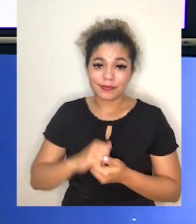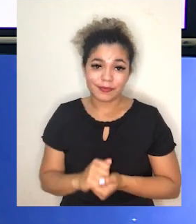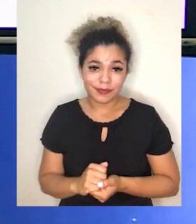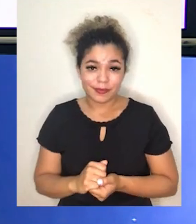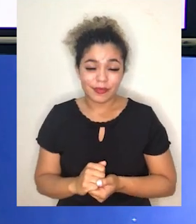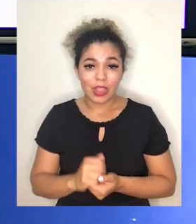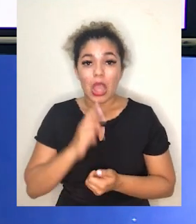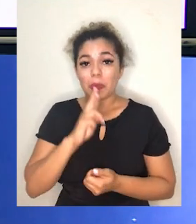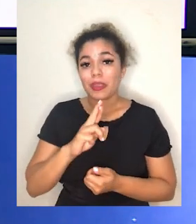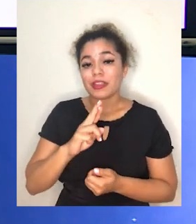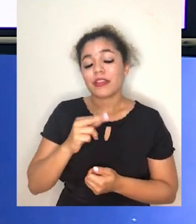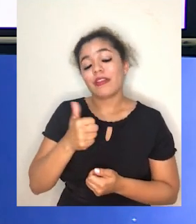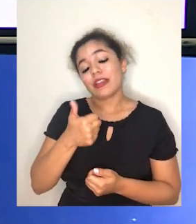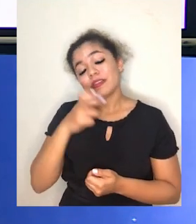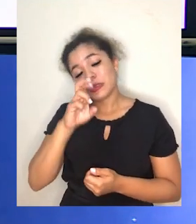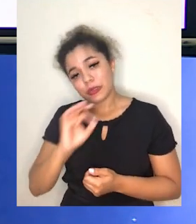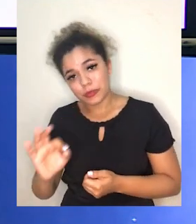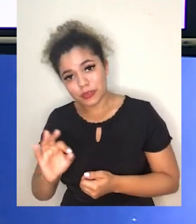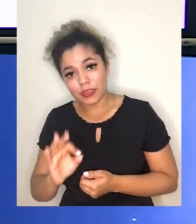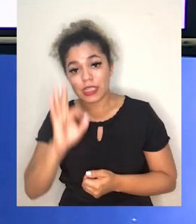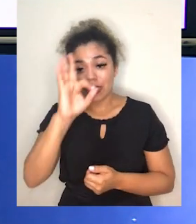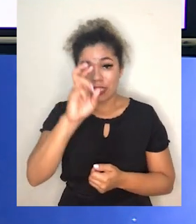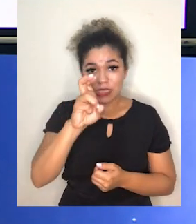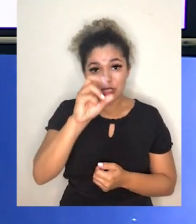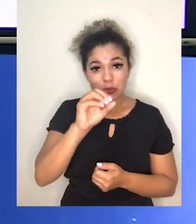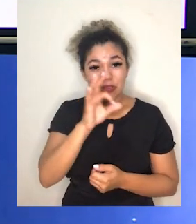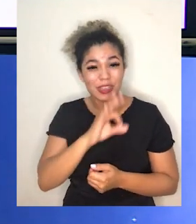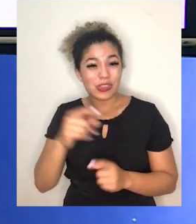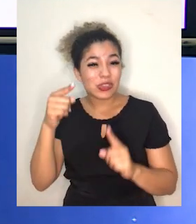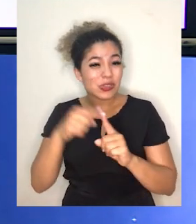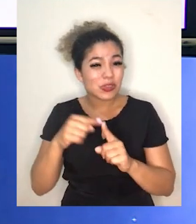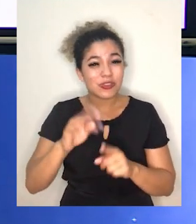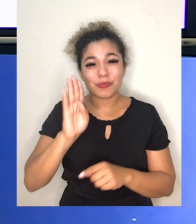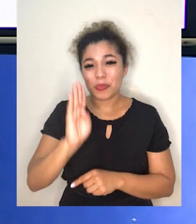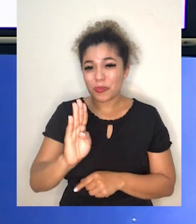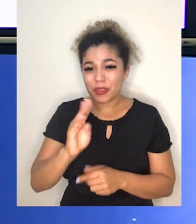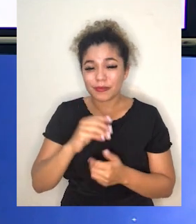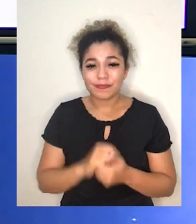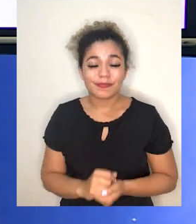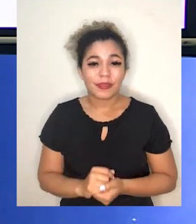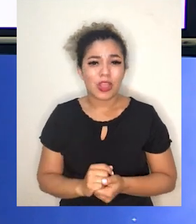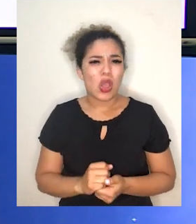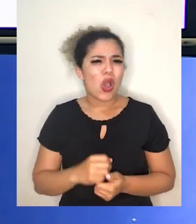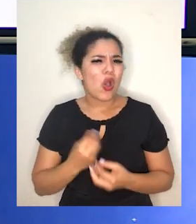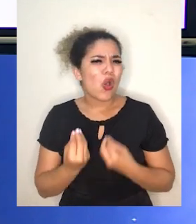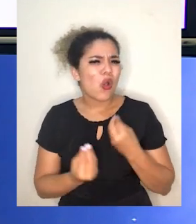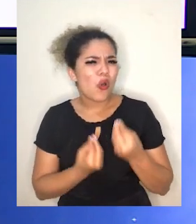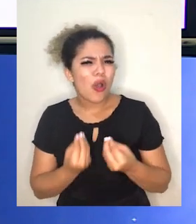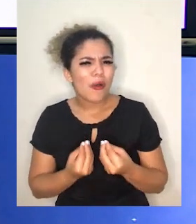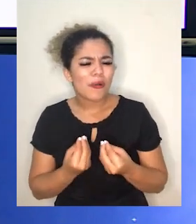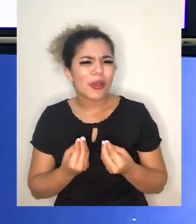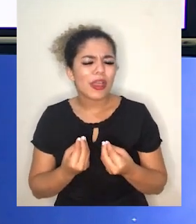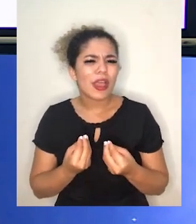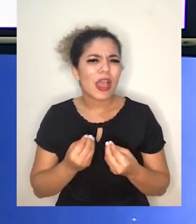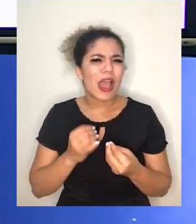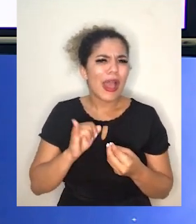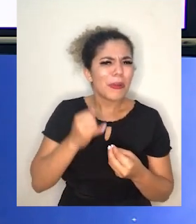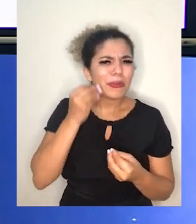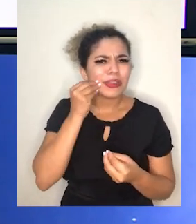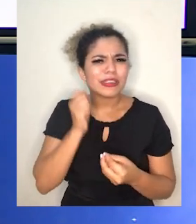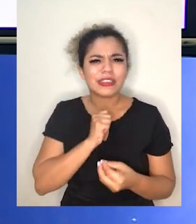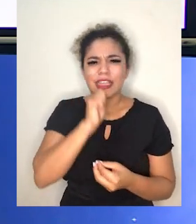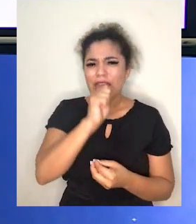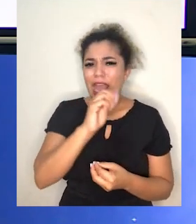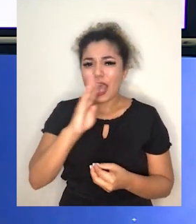resultado vale 25%, e 50% do tipo B. Então, qual é a chance de ter indivíduo de tipo